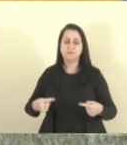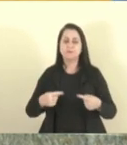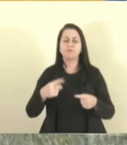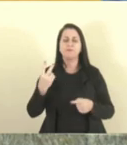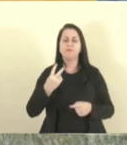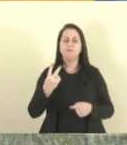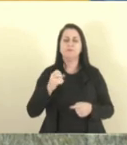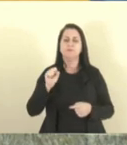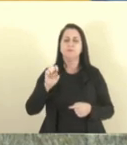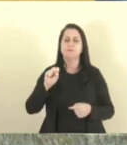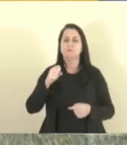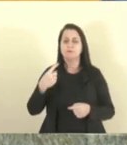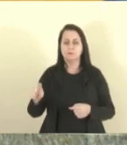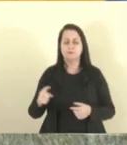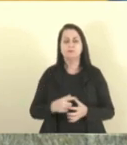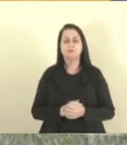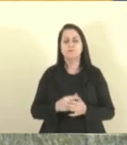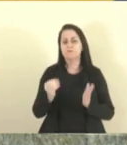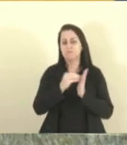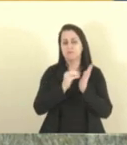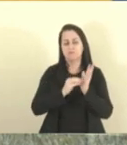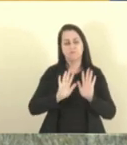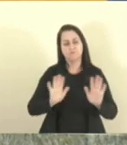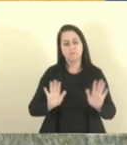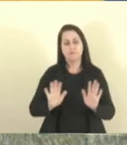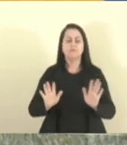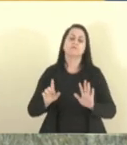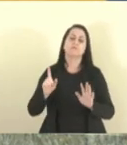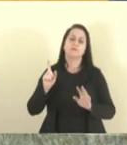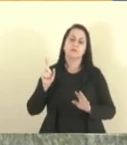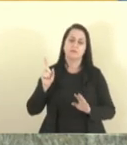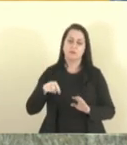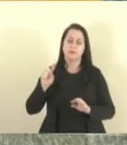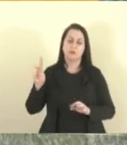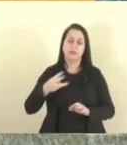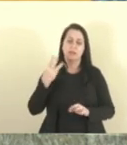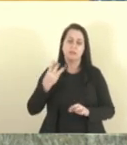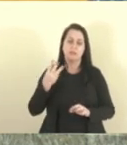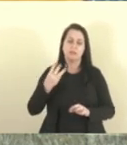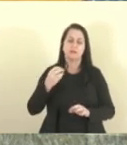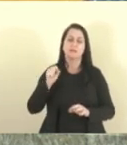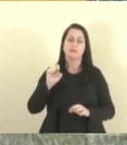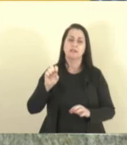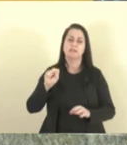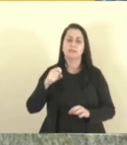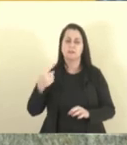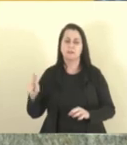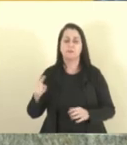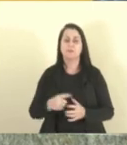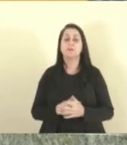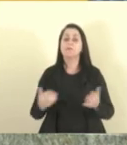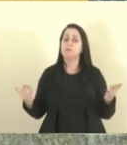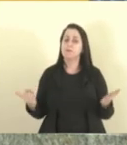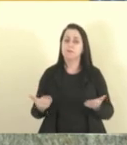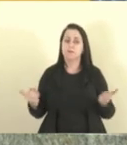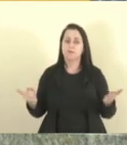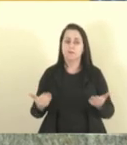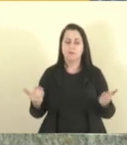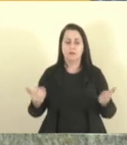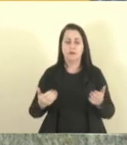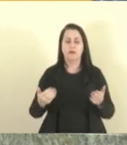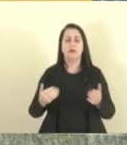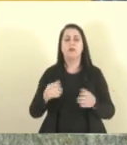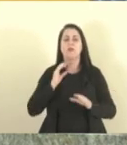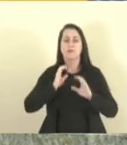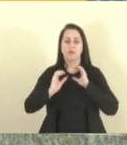sessão. Não havendo oradores inscritos, as matérias seguem para a terceira sessão. Passaremos agora à fase das